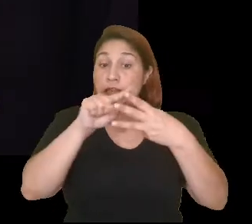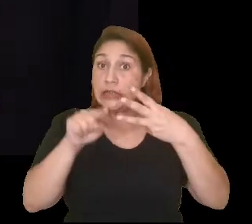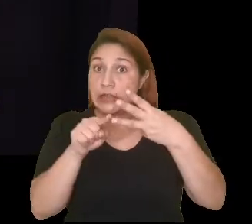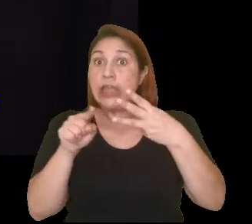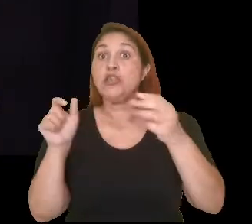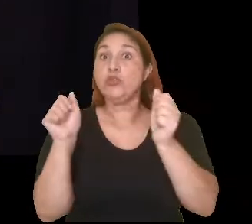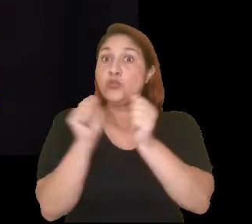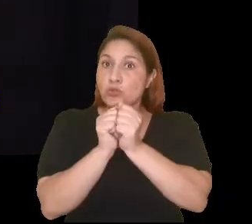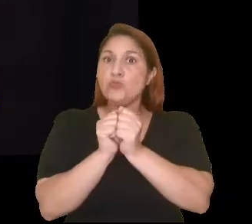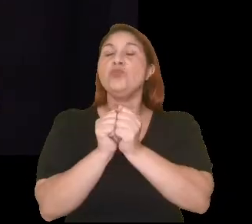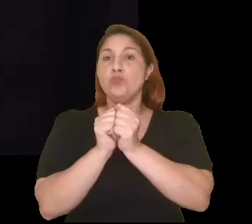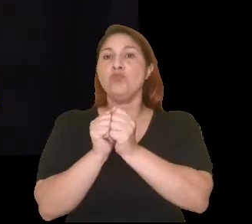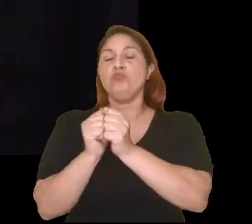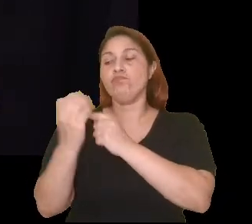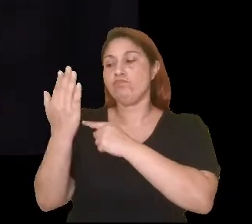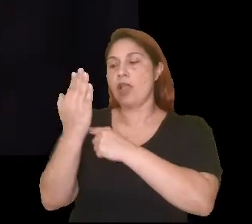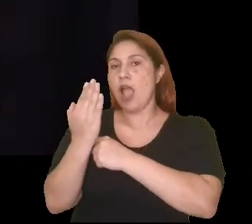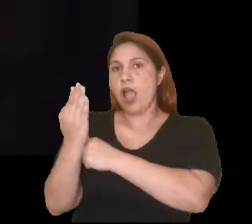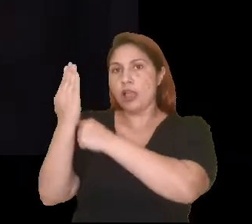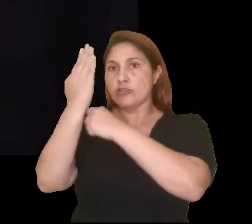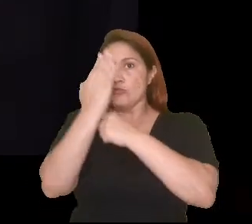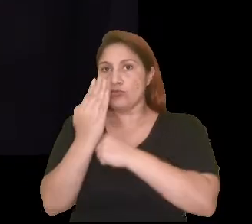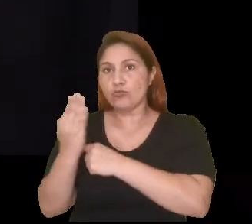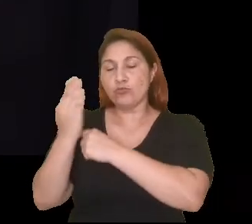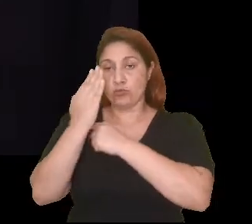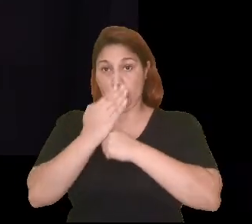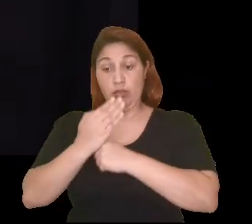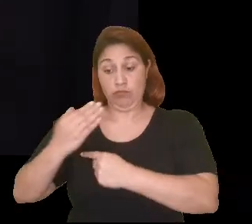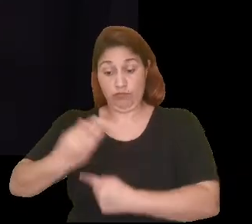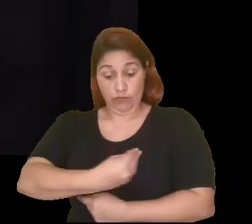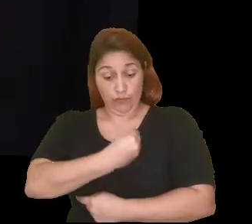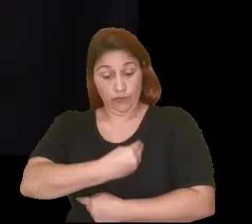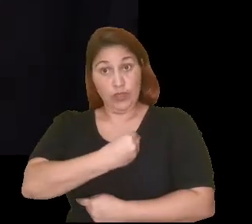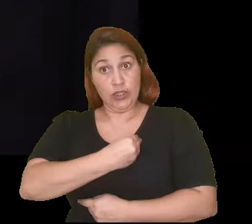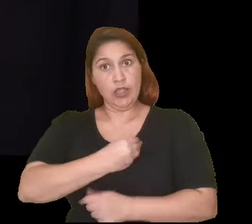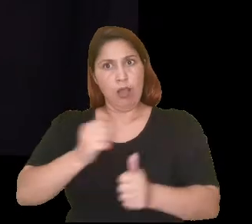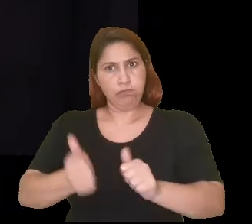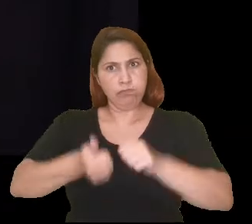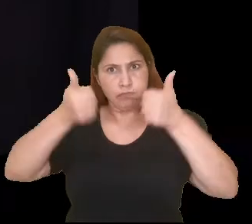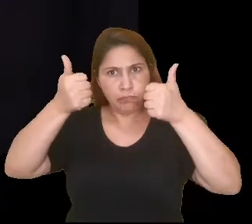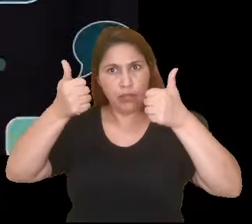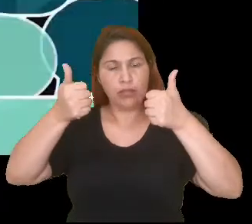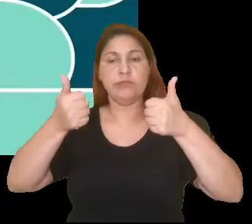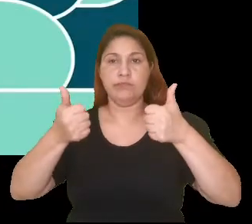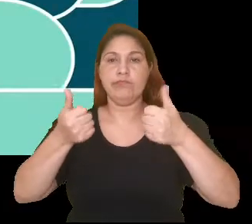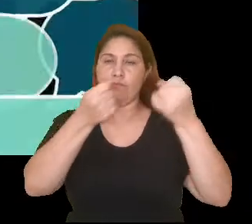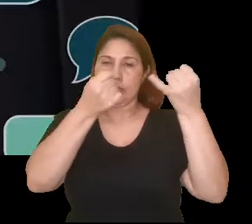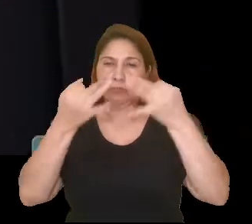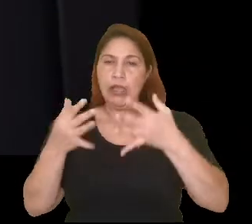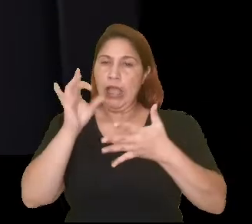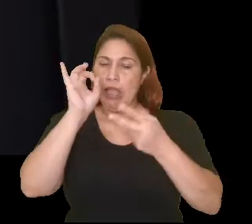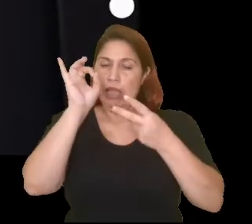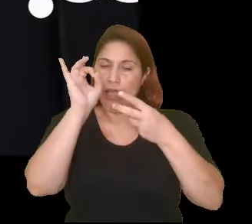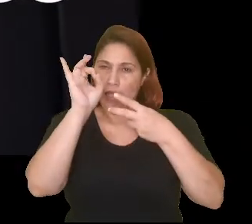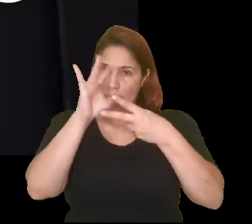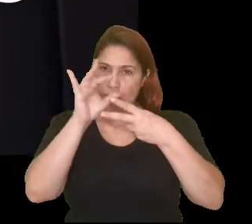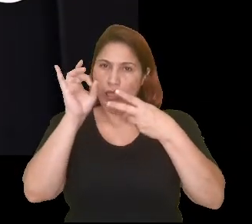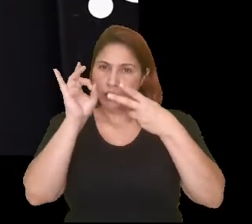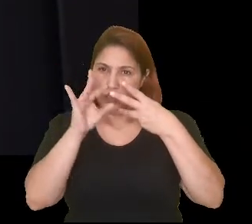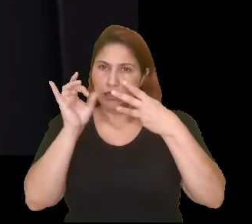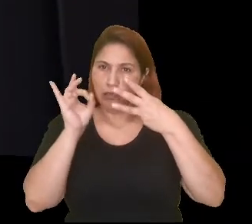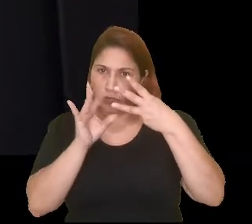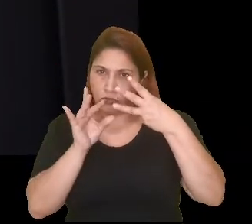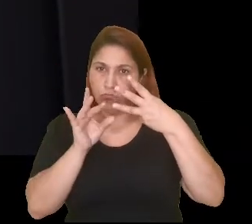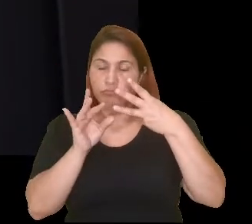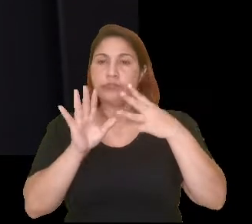Esses três fatores juntos têm grande influência na nossa qualidade de vida. Vamos falar item por item. Começando pelo sono,